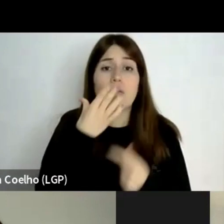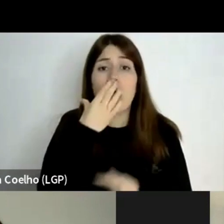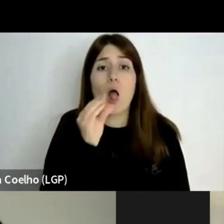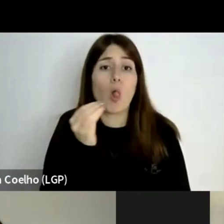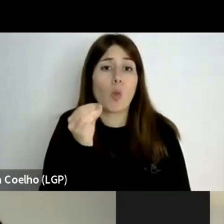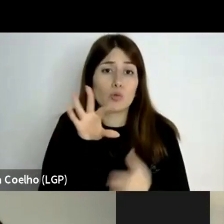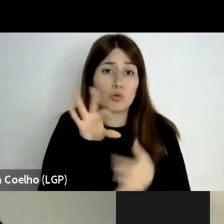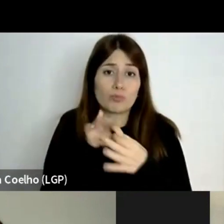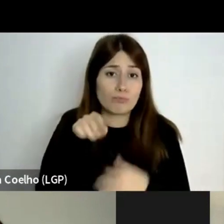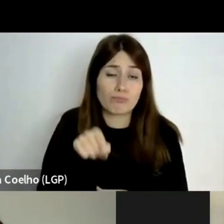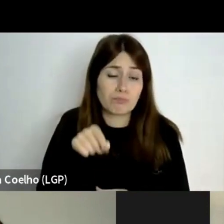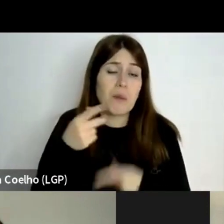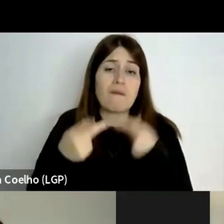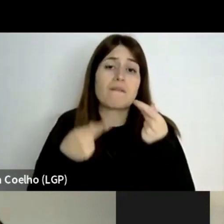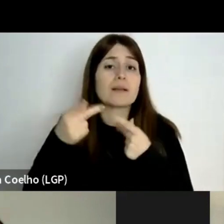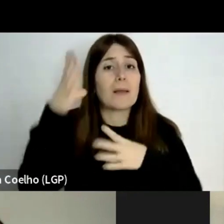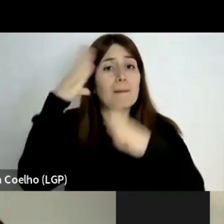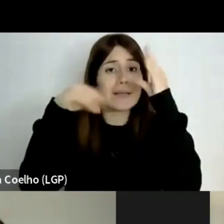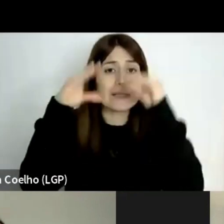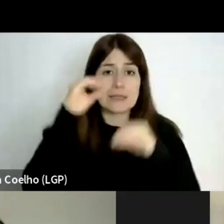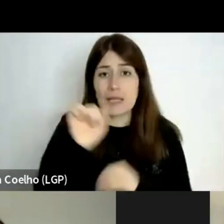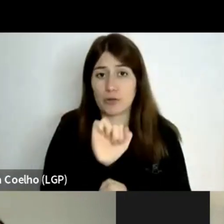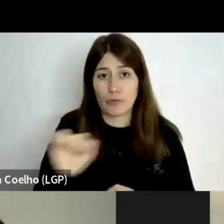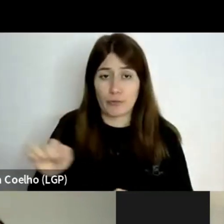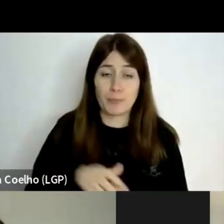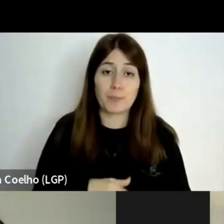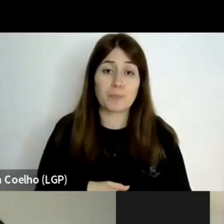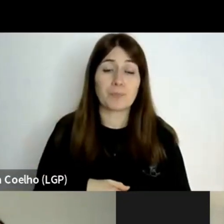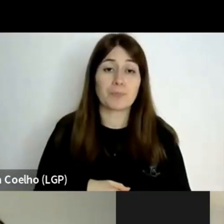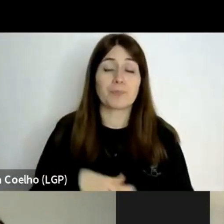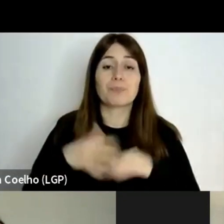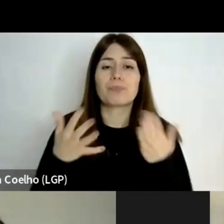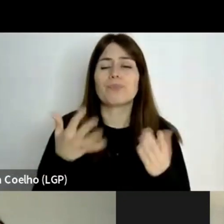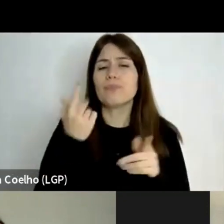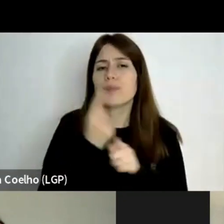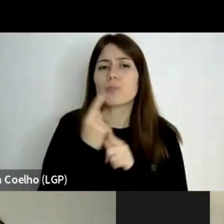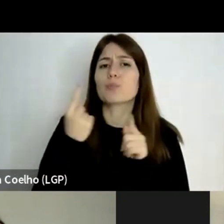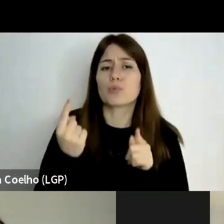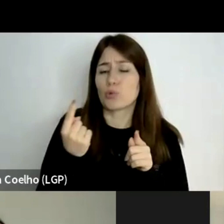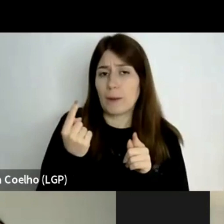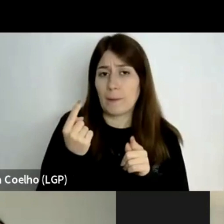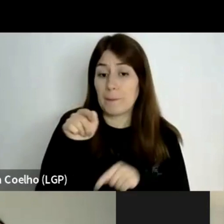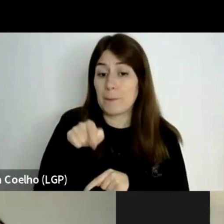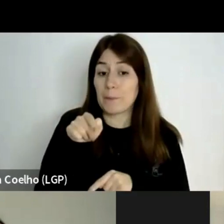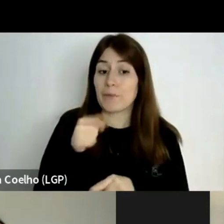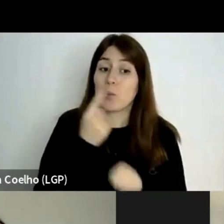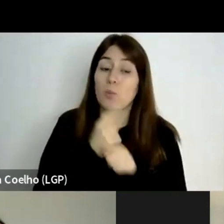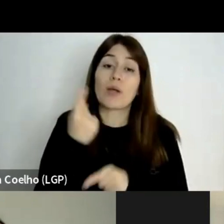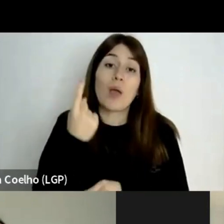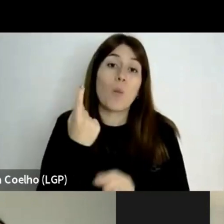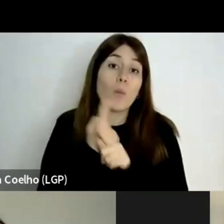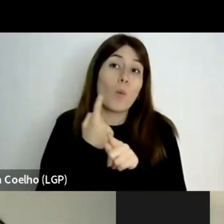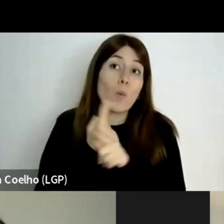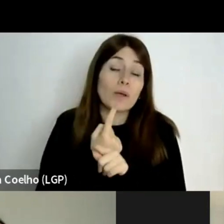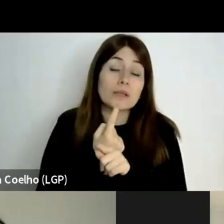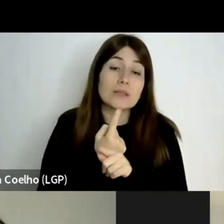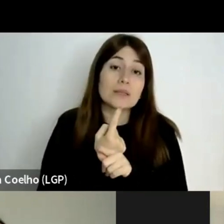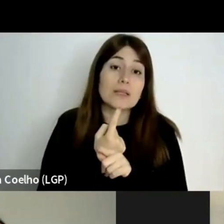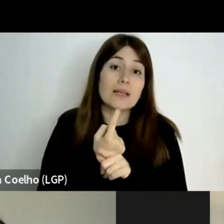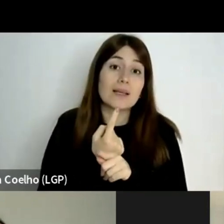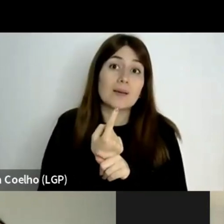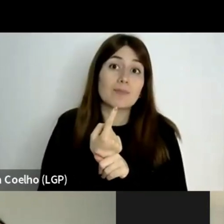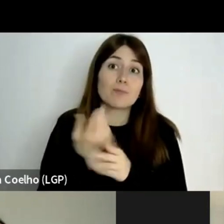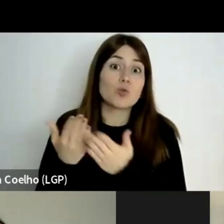ou a avaliação das aprendizagens. E porquê? Porque é uma das questões praticamente não